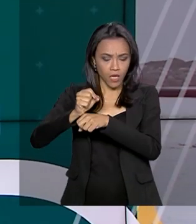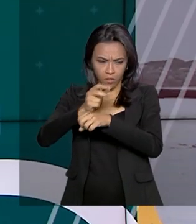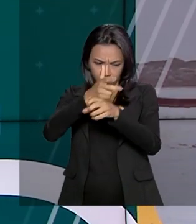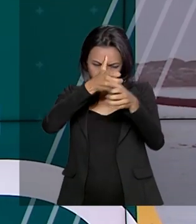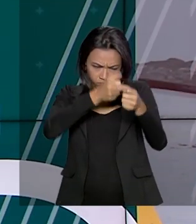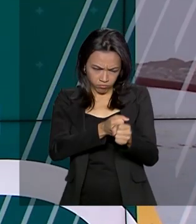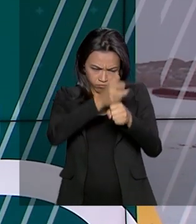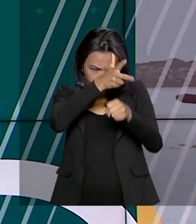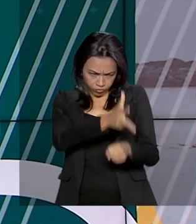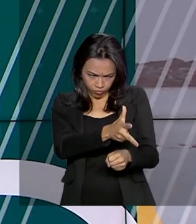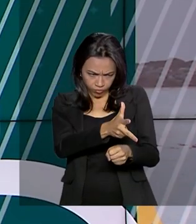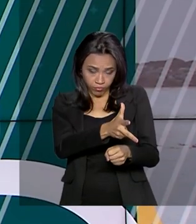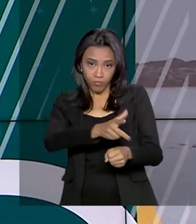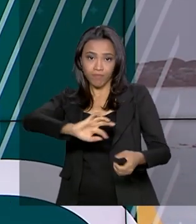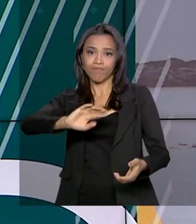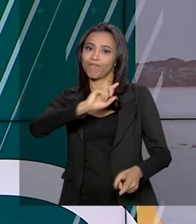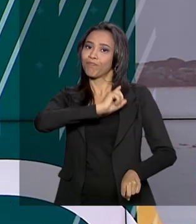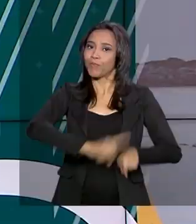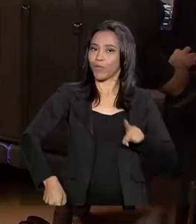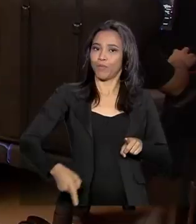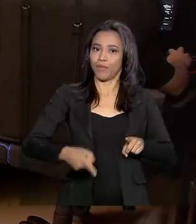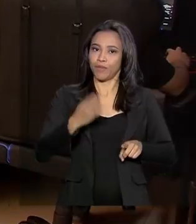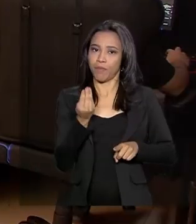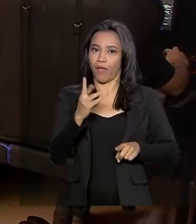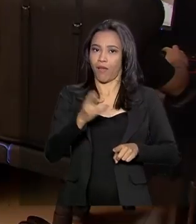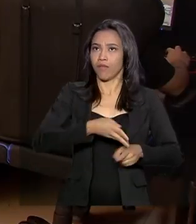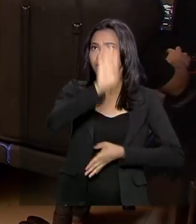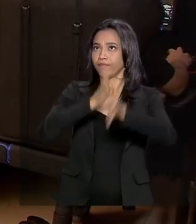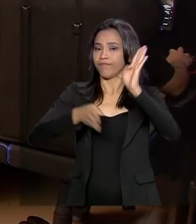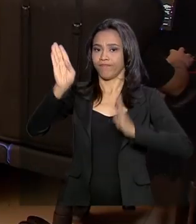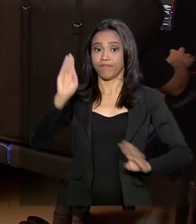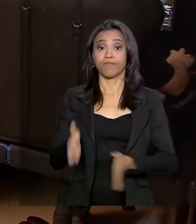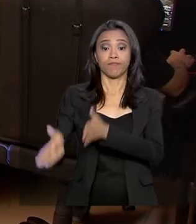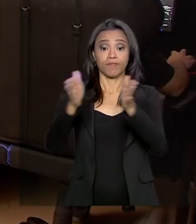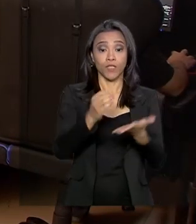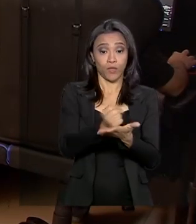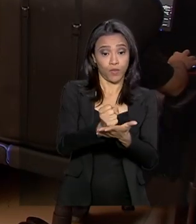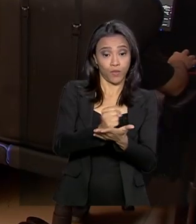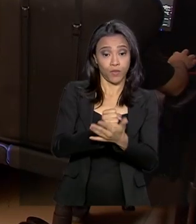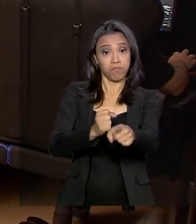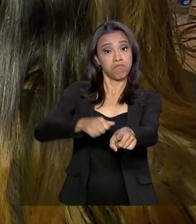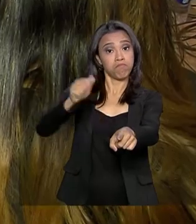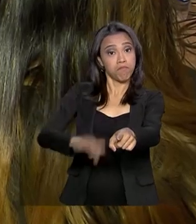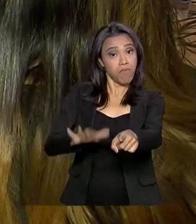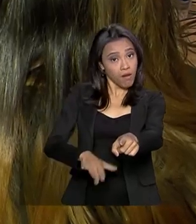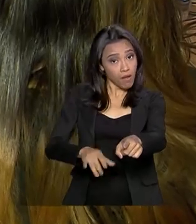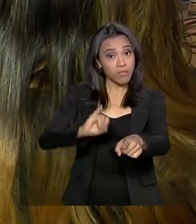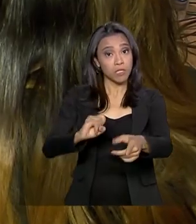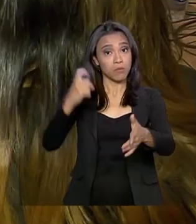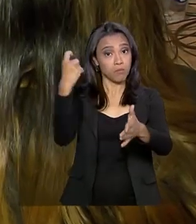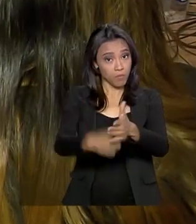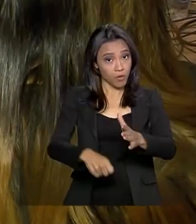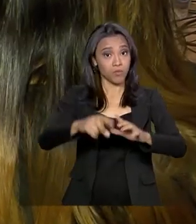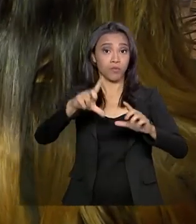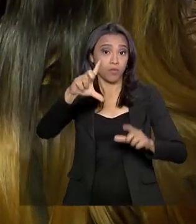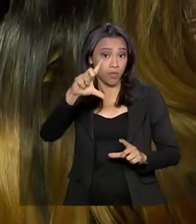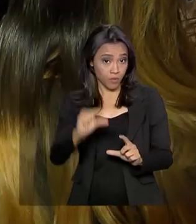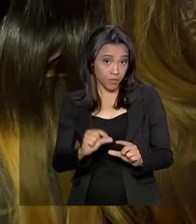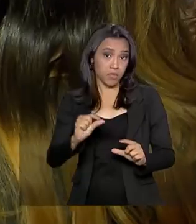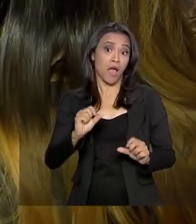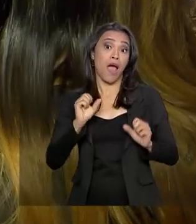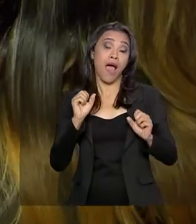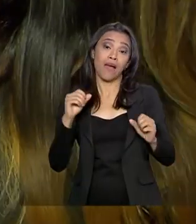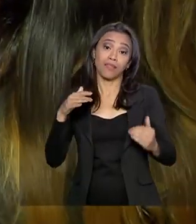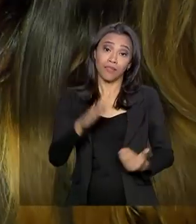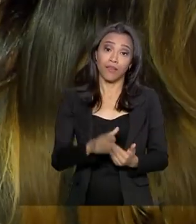proibidos nas rodovias federais. Jogos eletrônicos mais baratos. Redução dos impostos de importação pode chegar